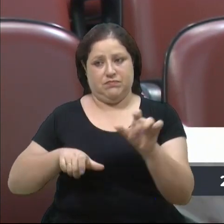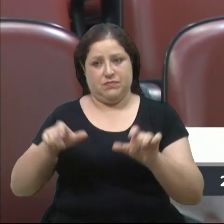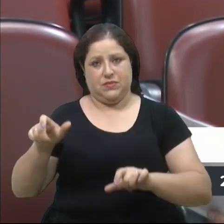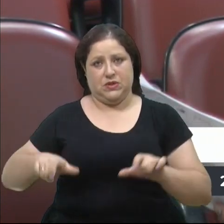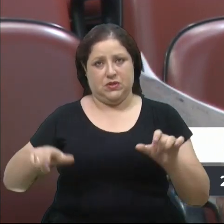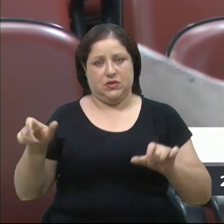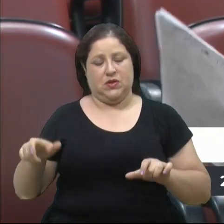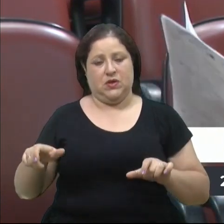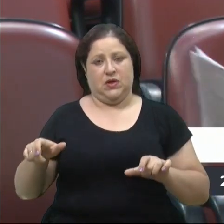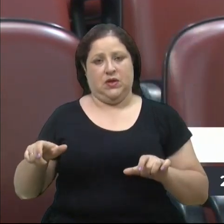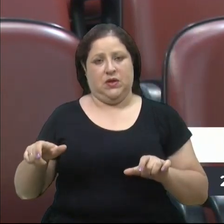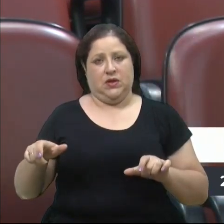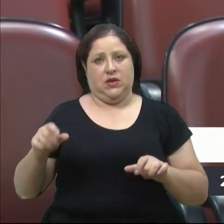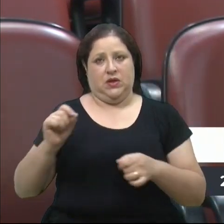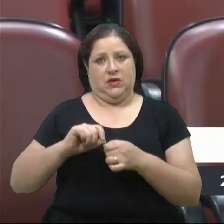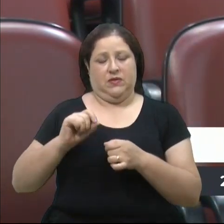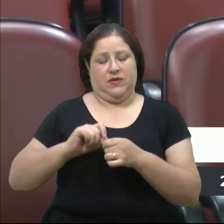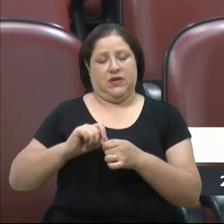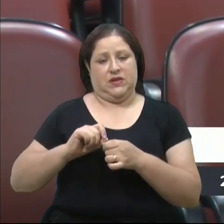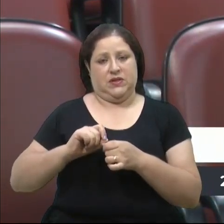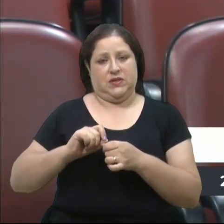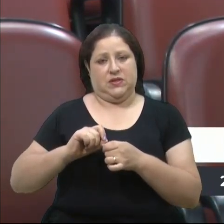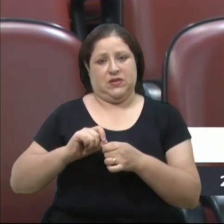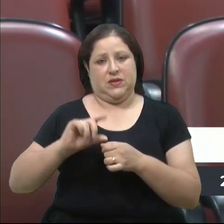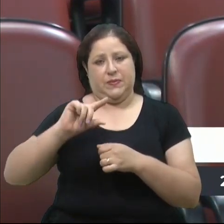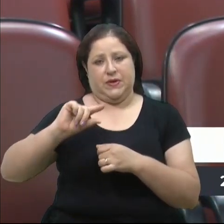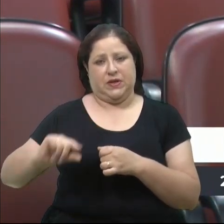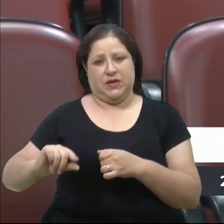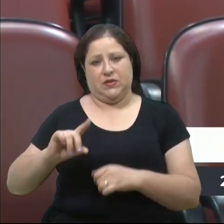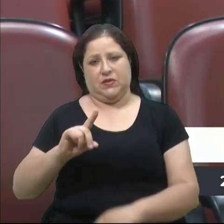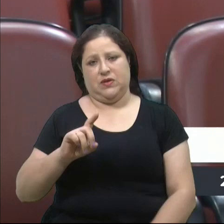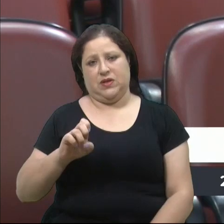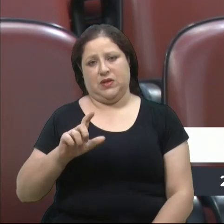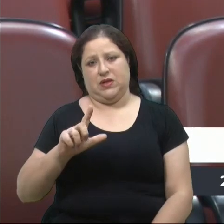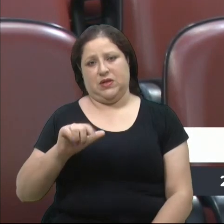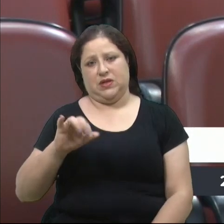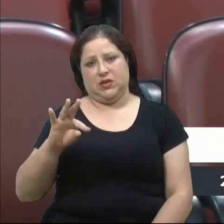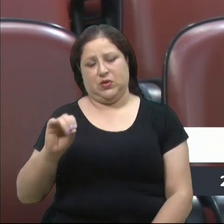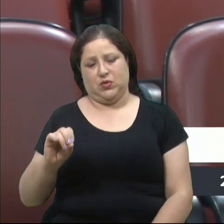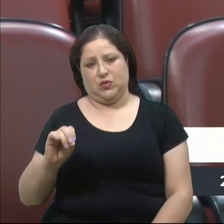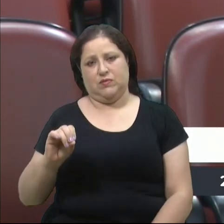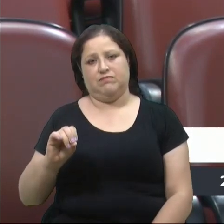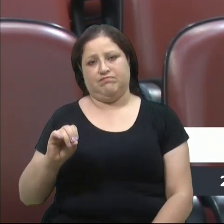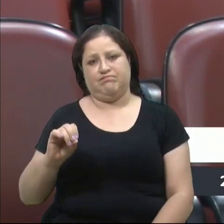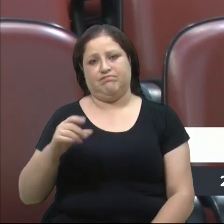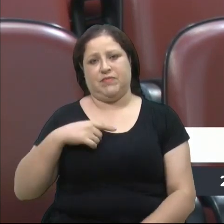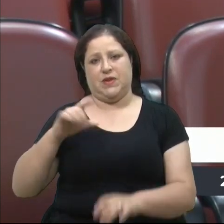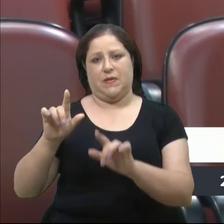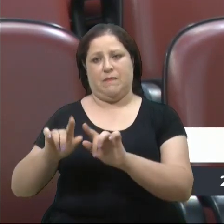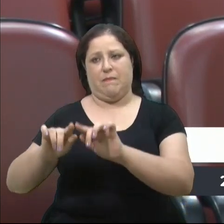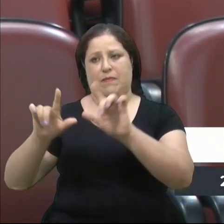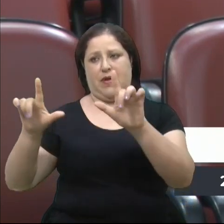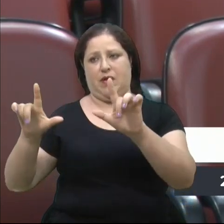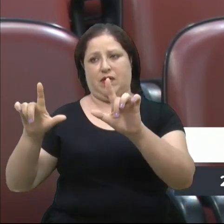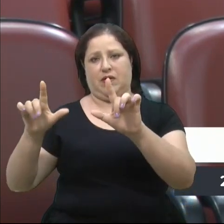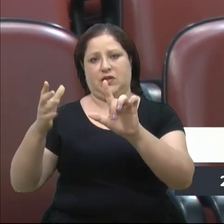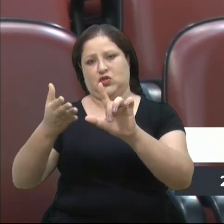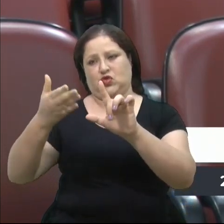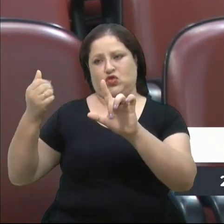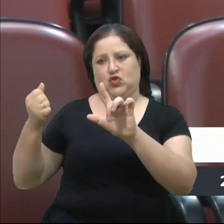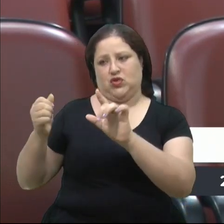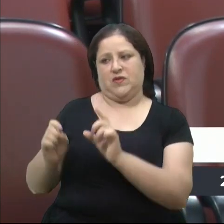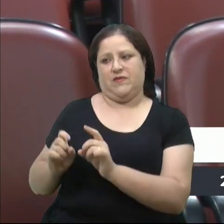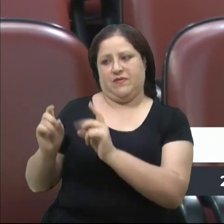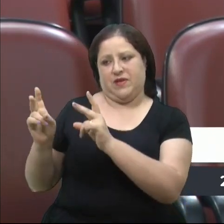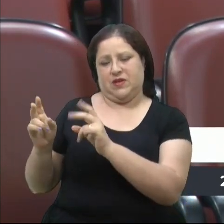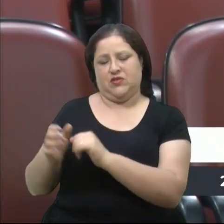cometendo pequenos delitos na nossa cidade, arrancando placas para vender, tirando